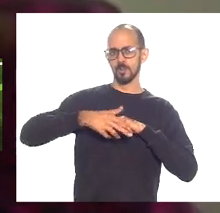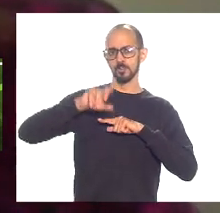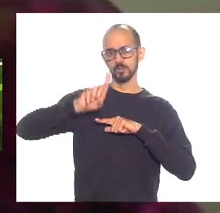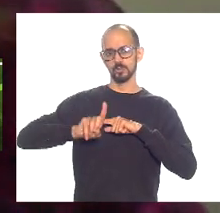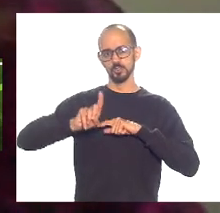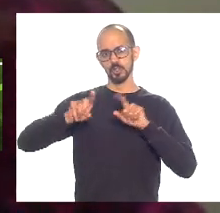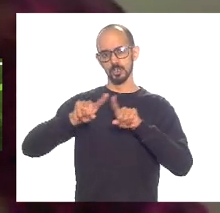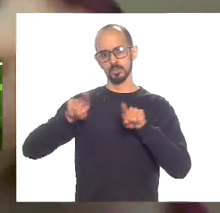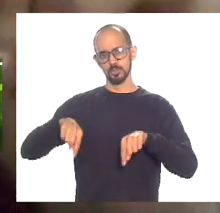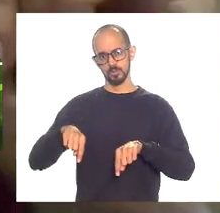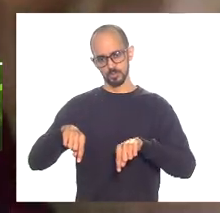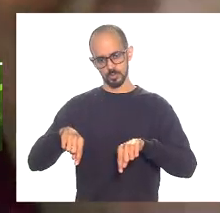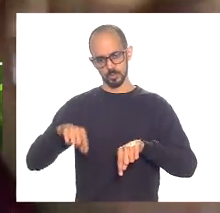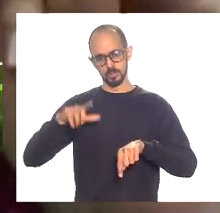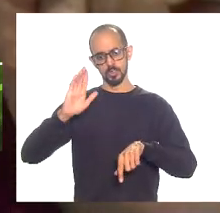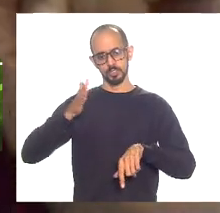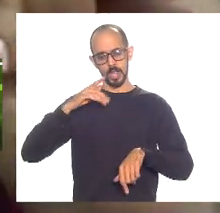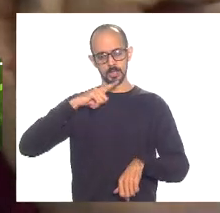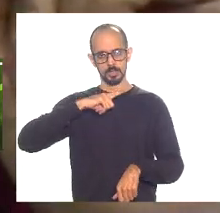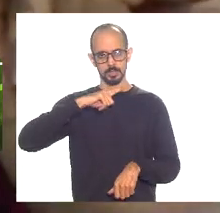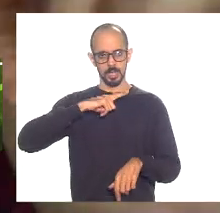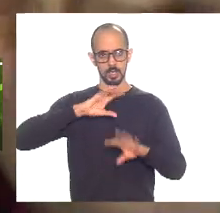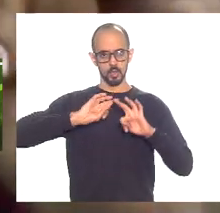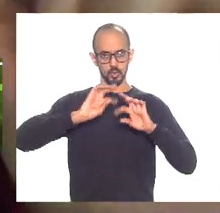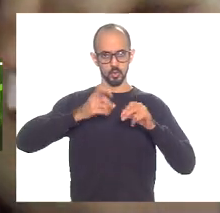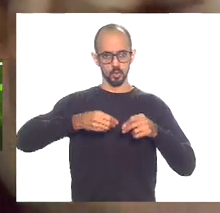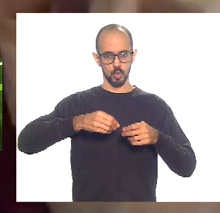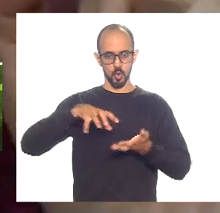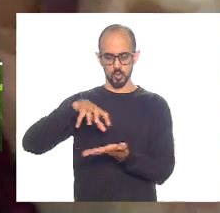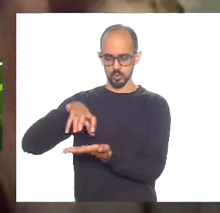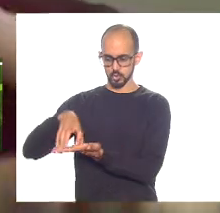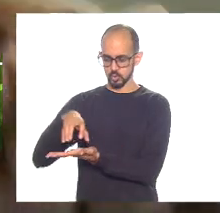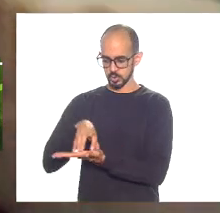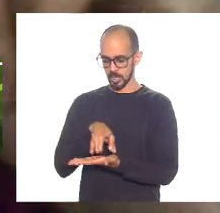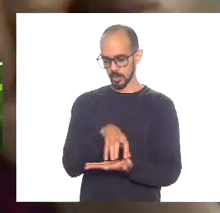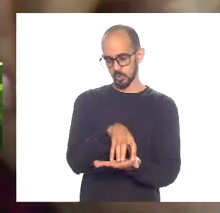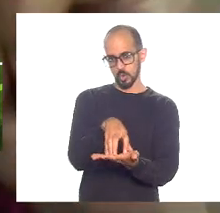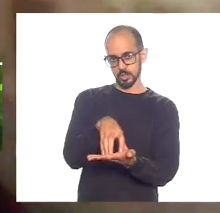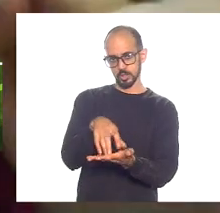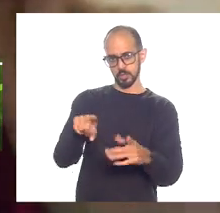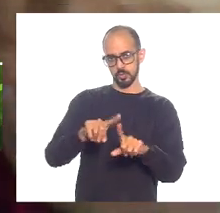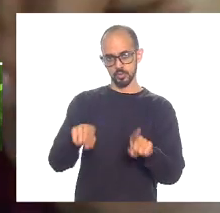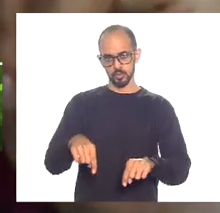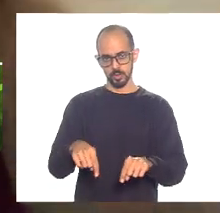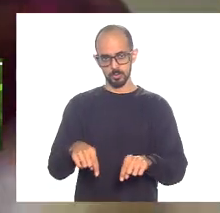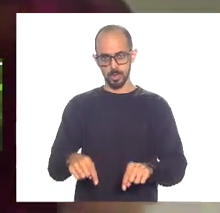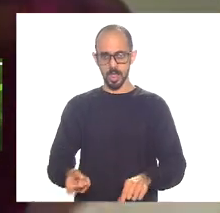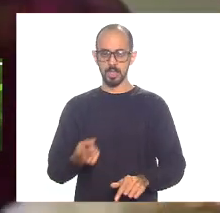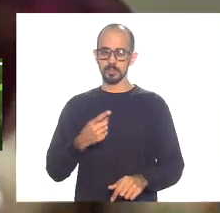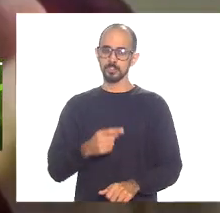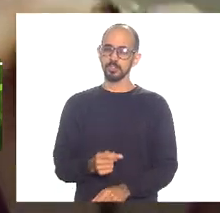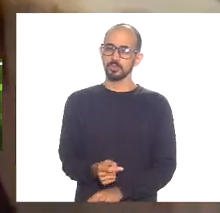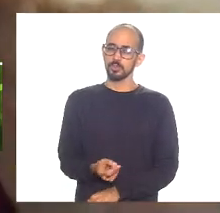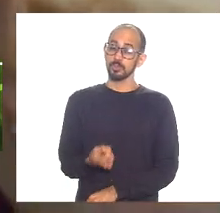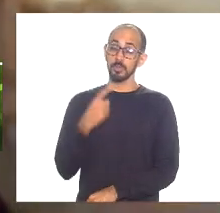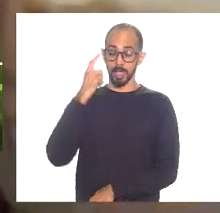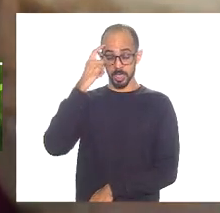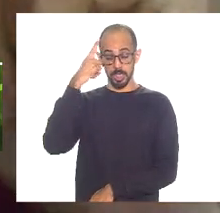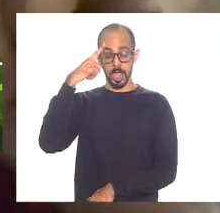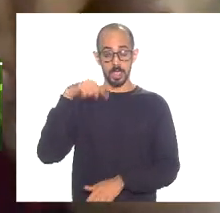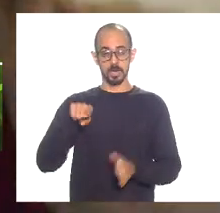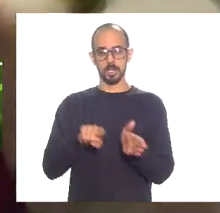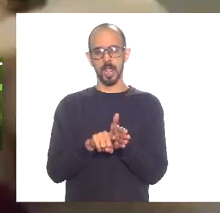já há em todas as classes dos servidores uma expectativa negativa sobre o programa